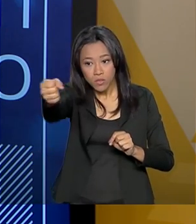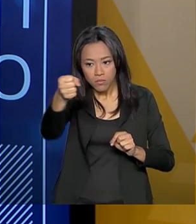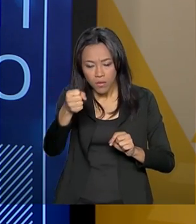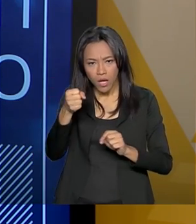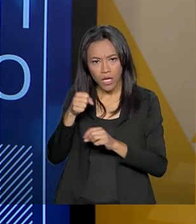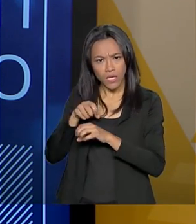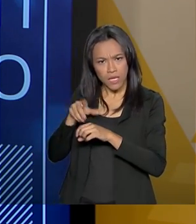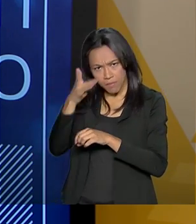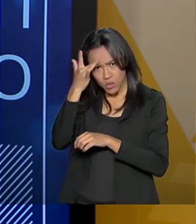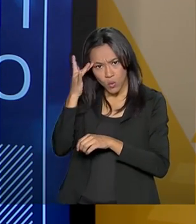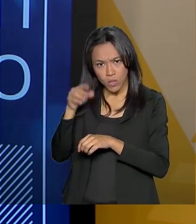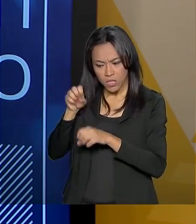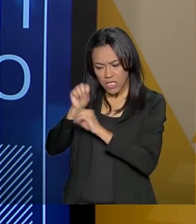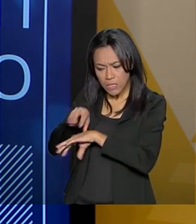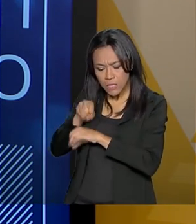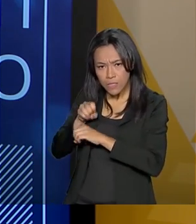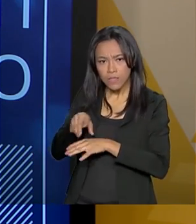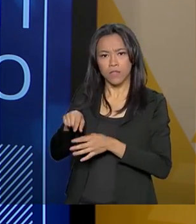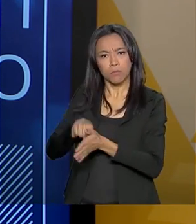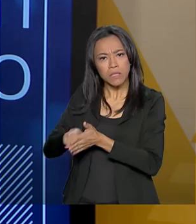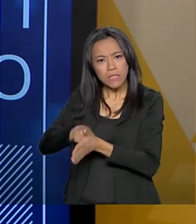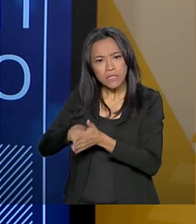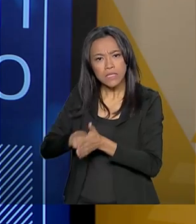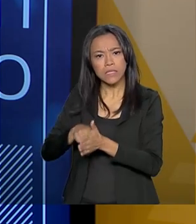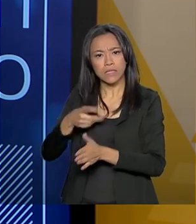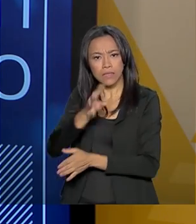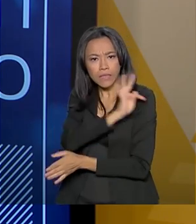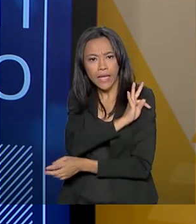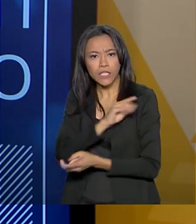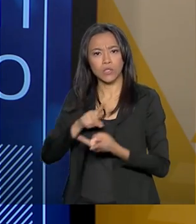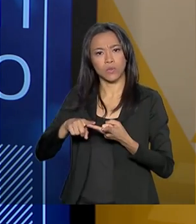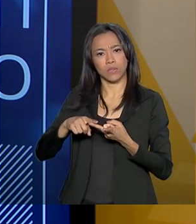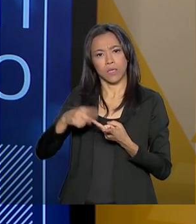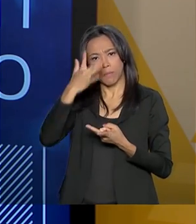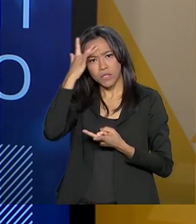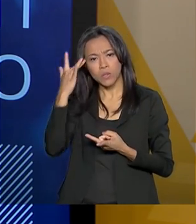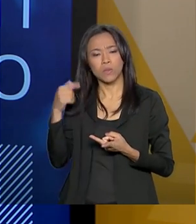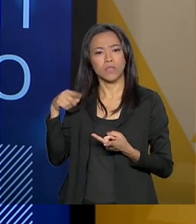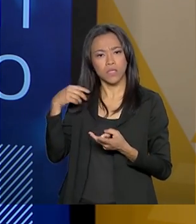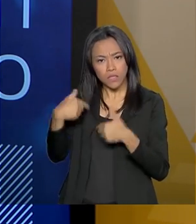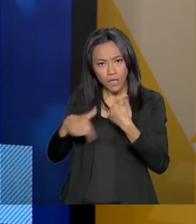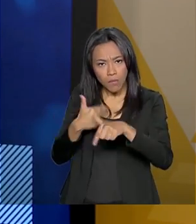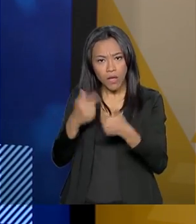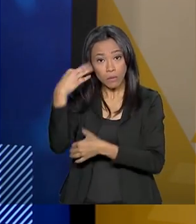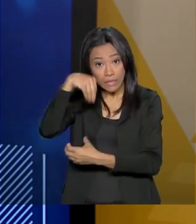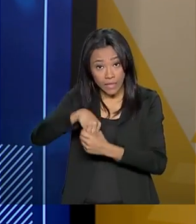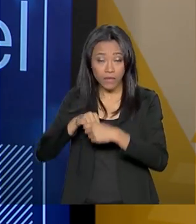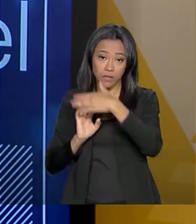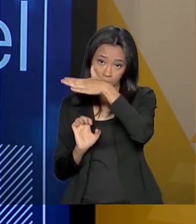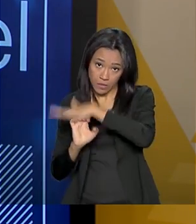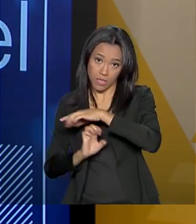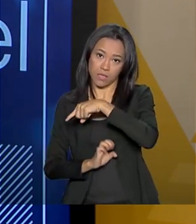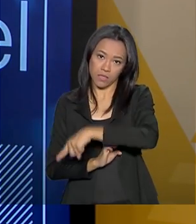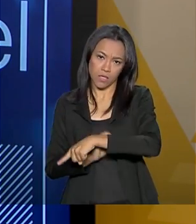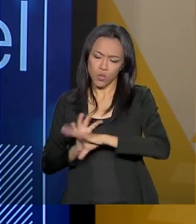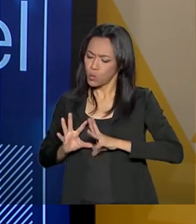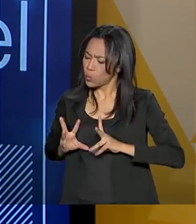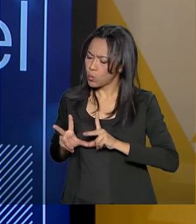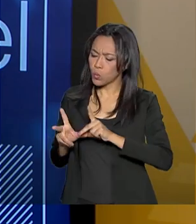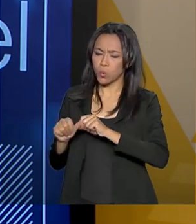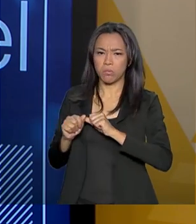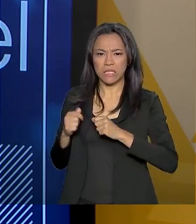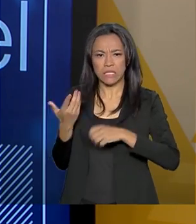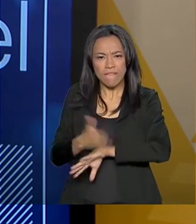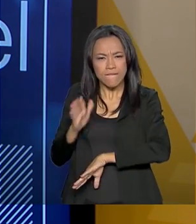Embrapa, nos pesquisadores, nos técnicos, nos analistas, todas as pessoas que trabalham na Embrapa.